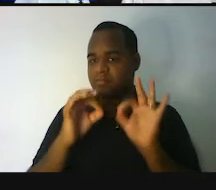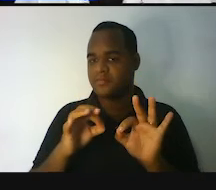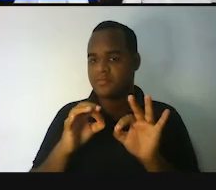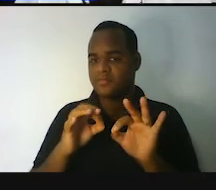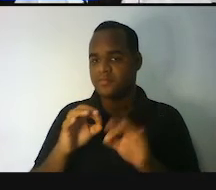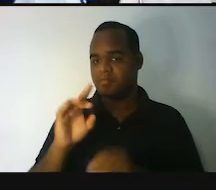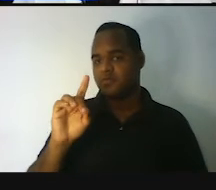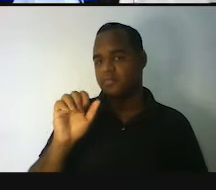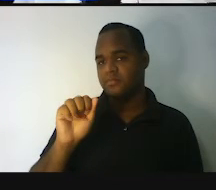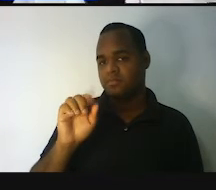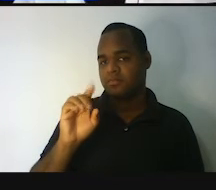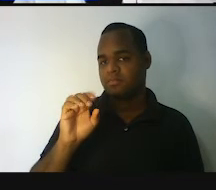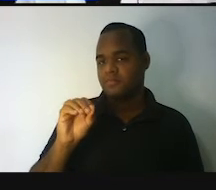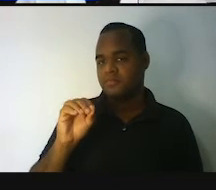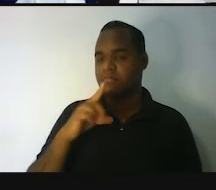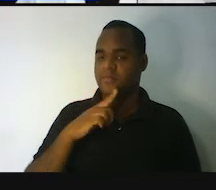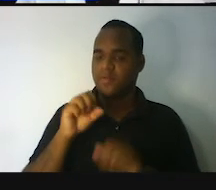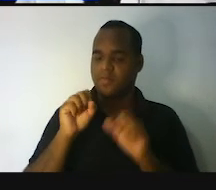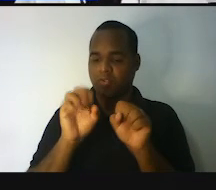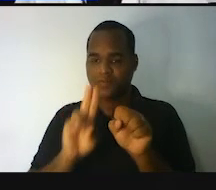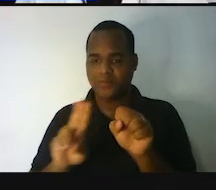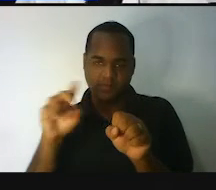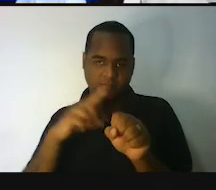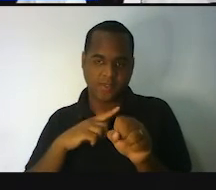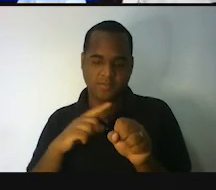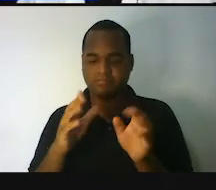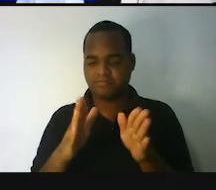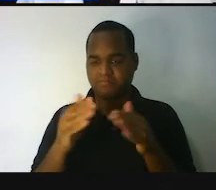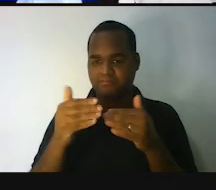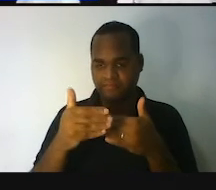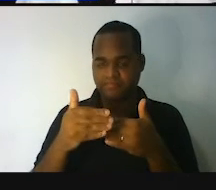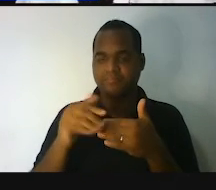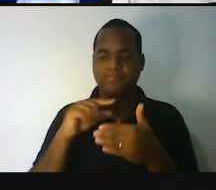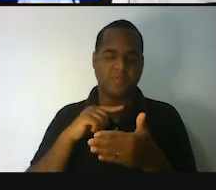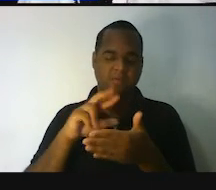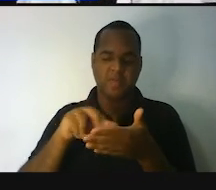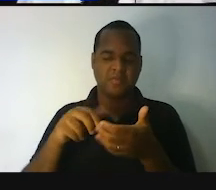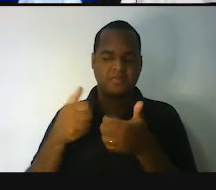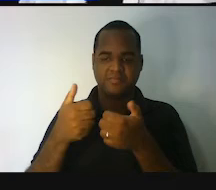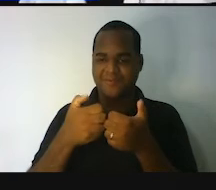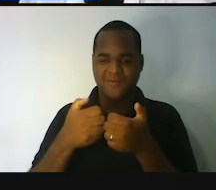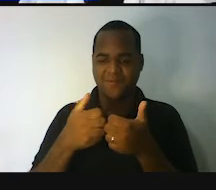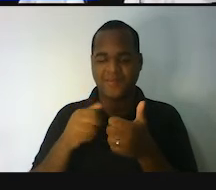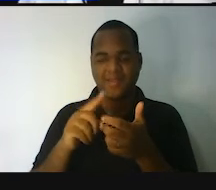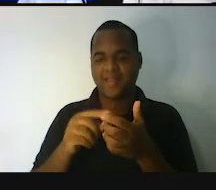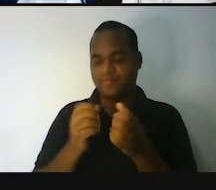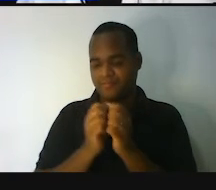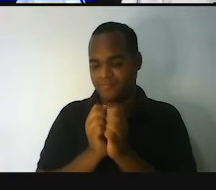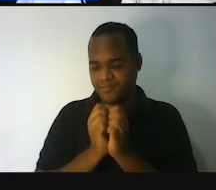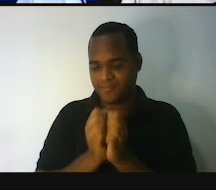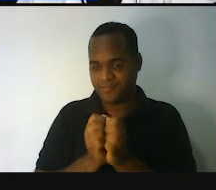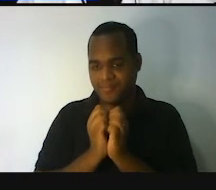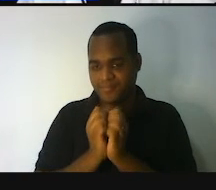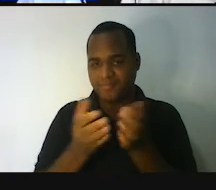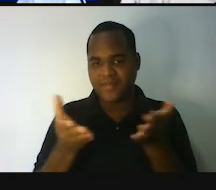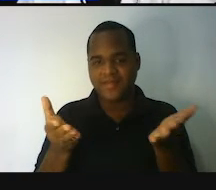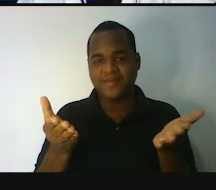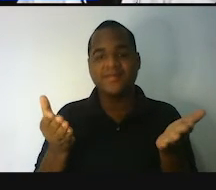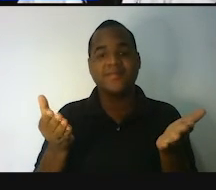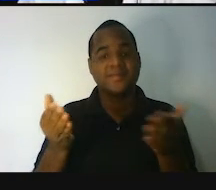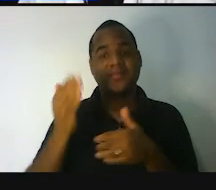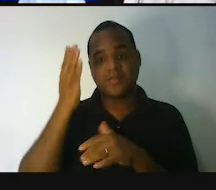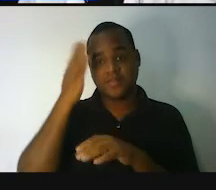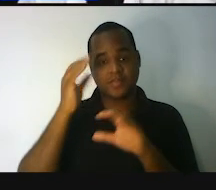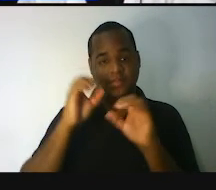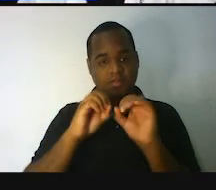um dado, que a gente usa em jogos de tabuleiro, né? Em alguns jogos de tabuleiro. E aí, gente vai entender